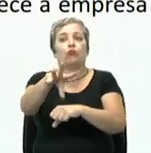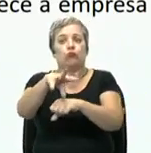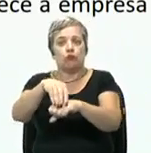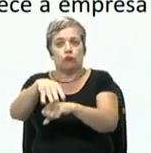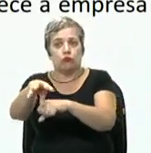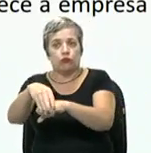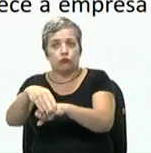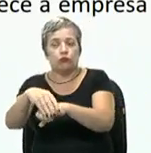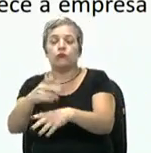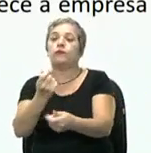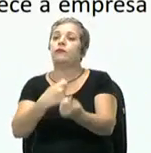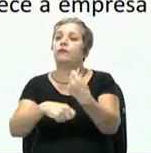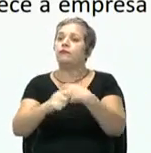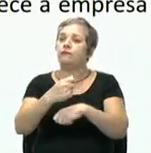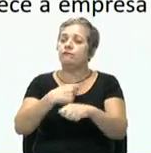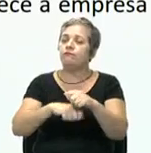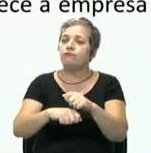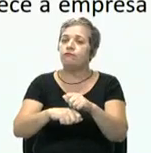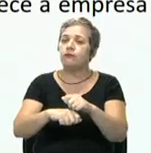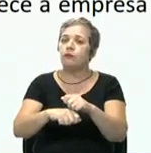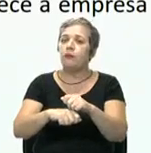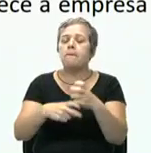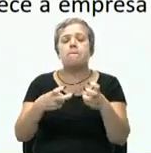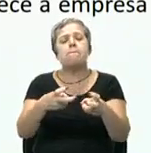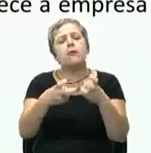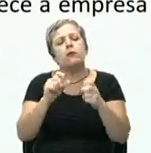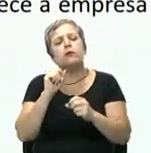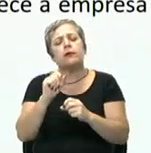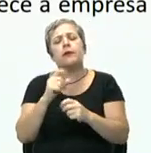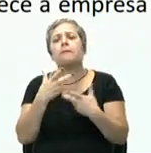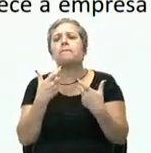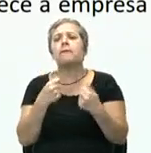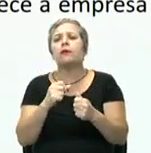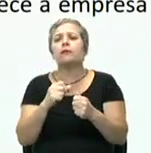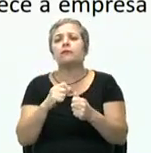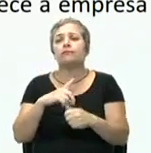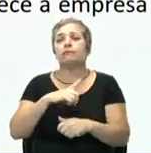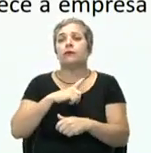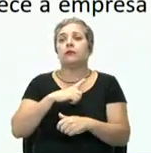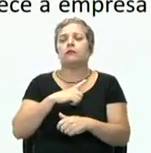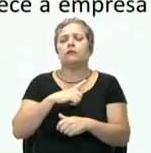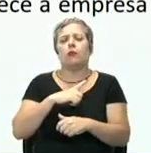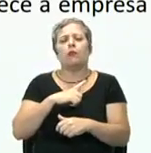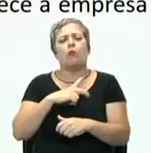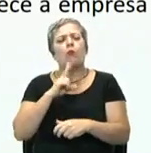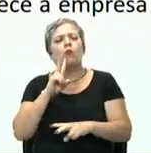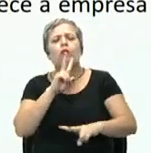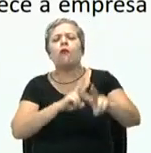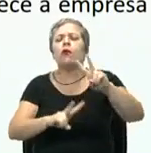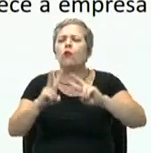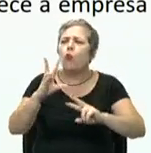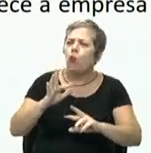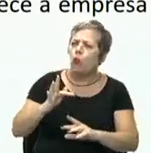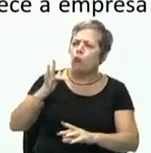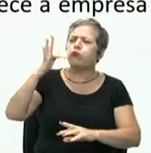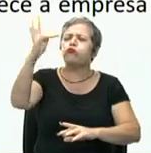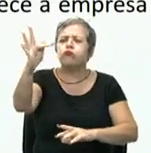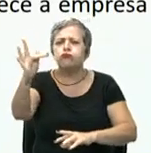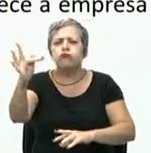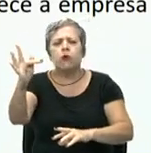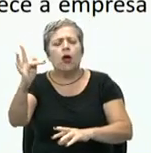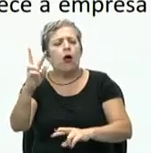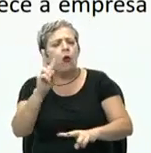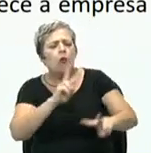administrativos que notaram que era necessário levantar a cabeça, ver além, olhar em